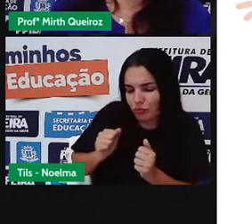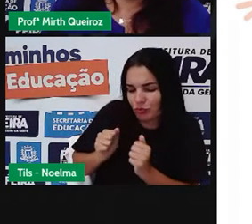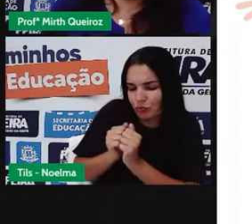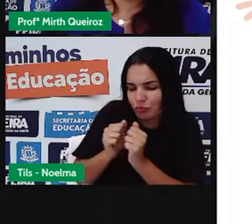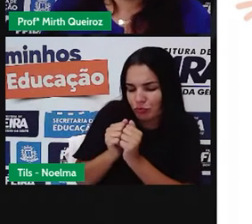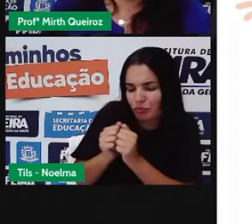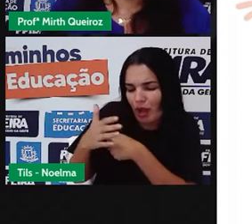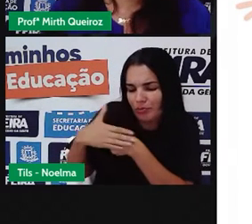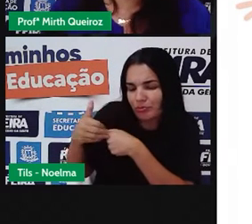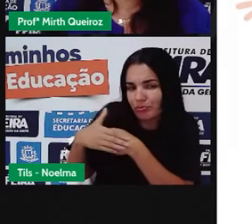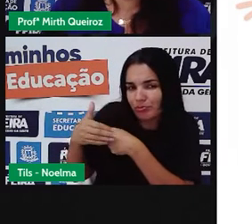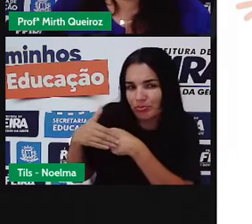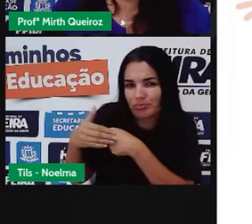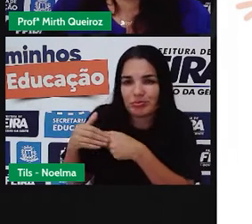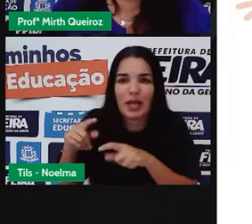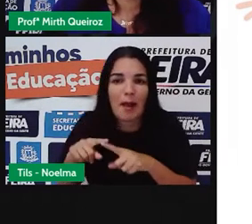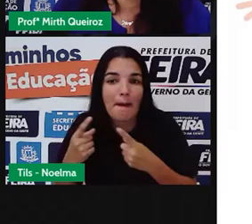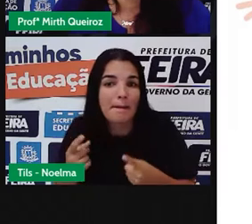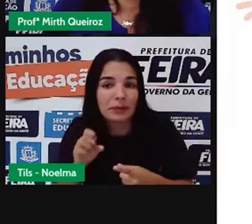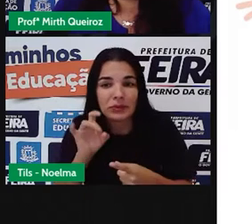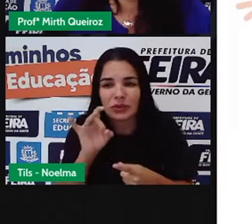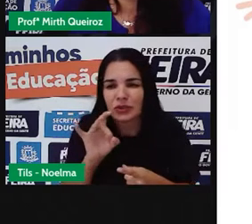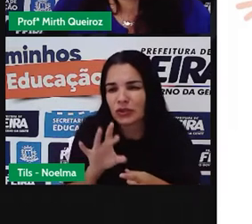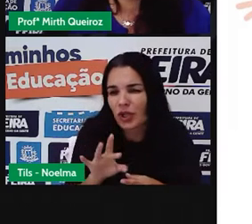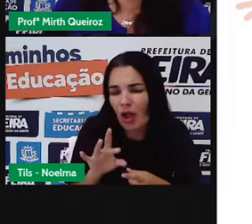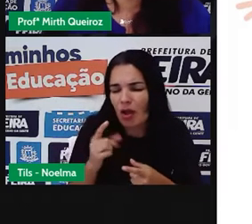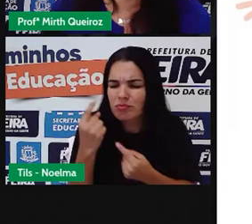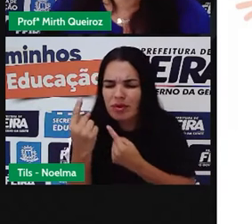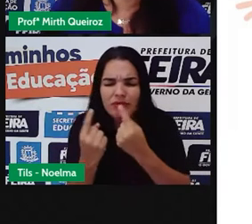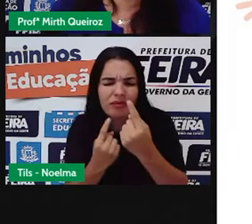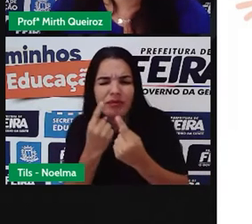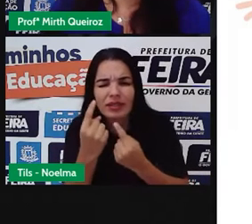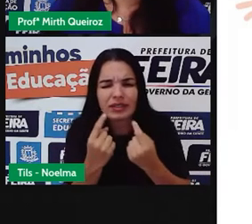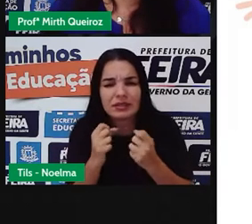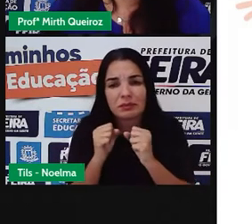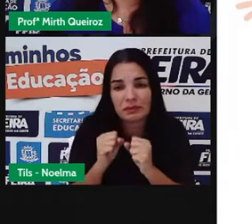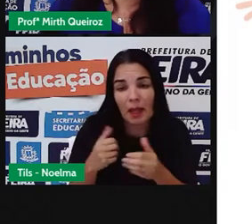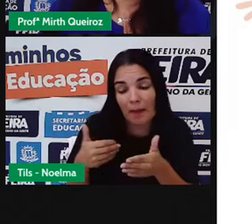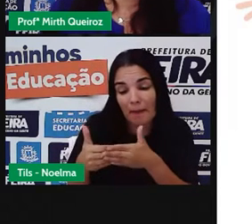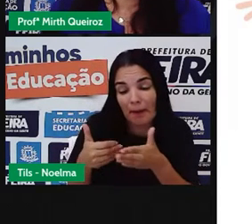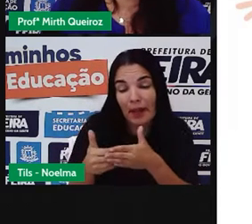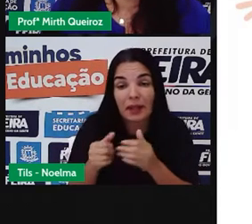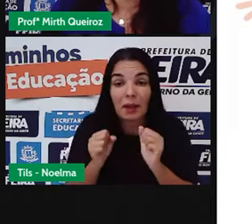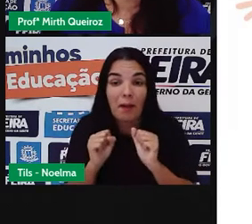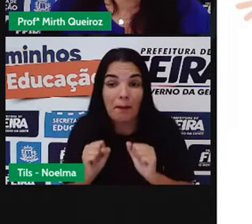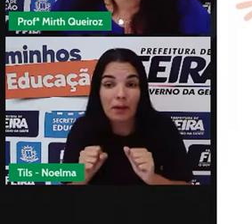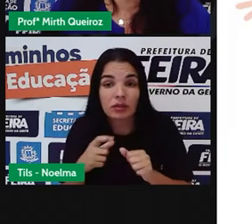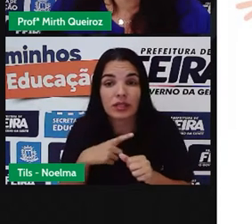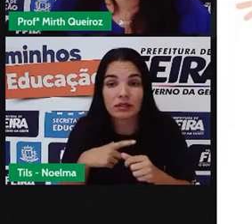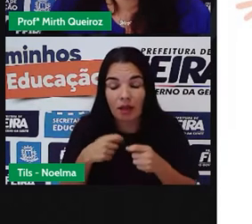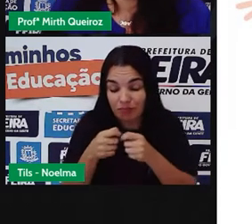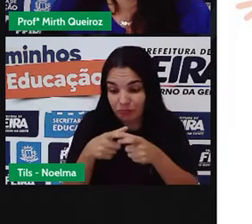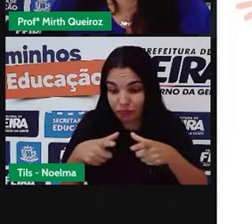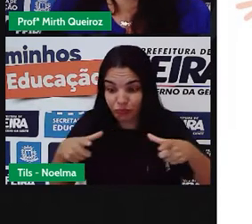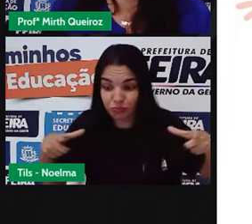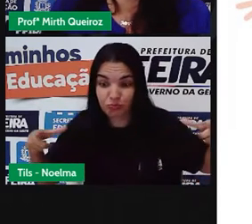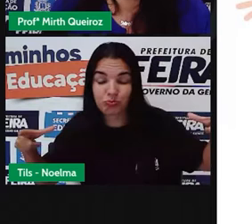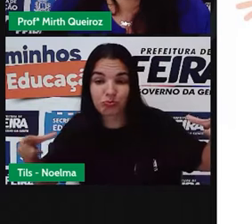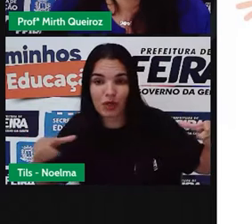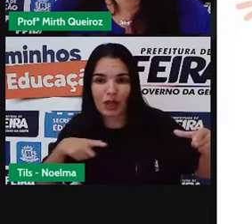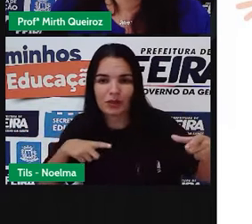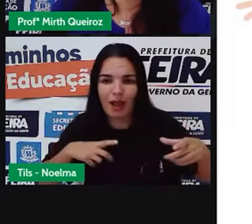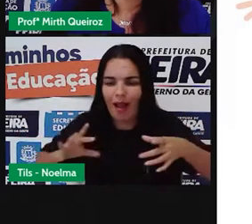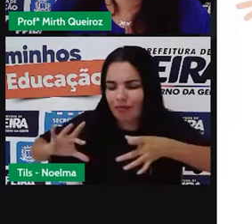avó por perto, mesmo que seja só de vez em quando, conseguimos ampliar mais